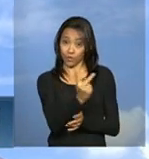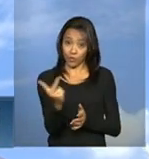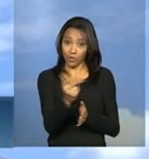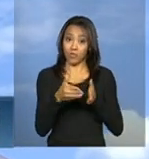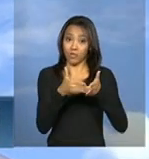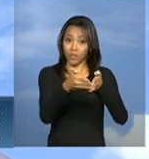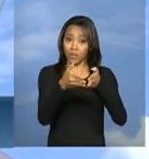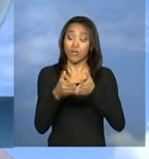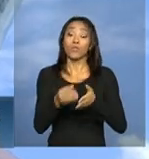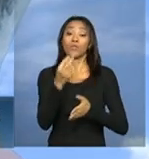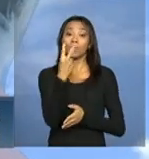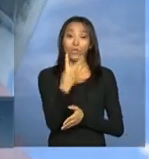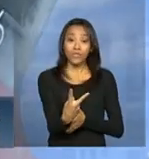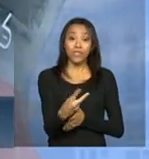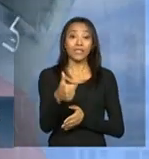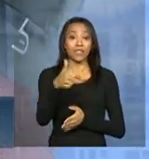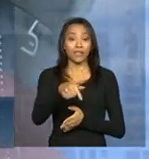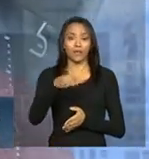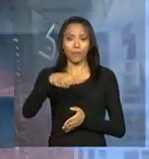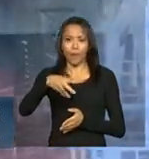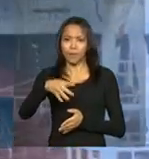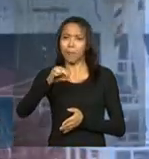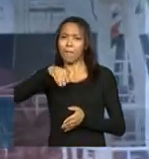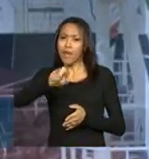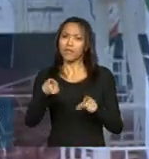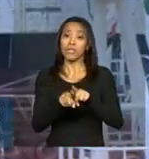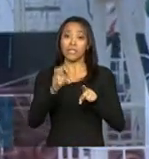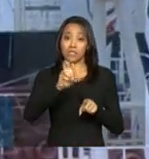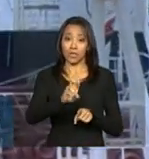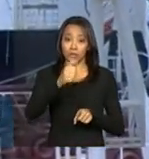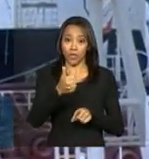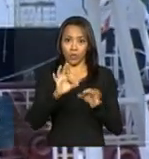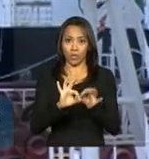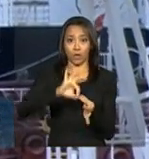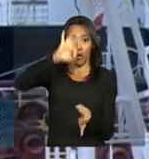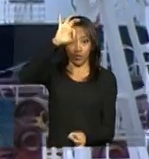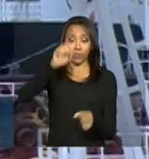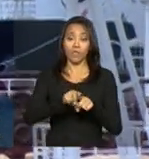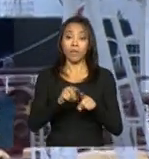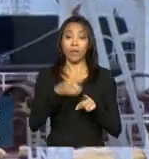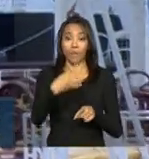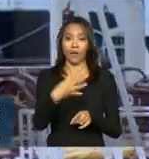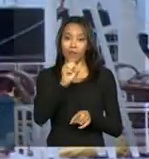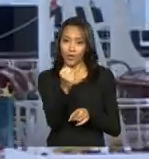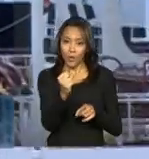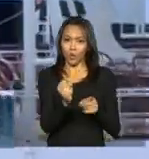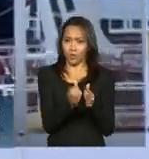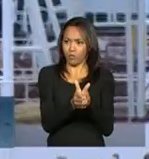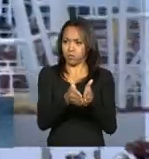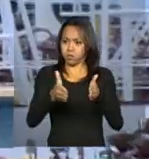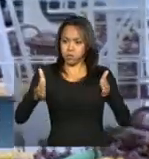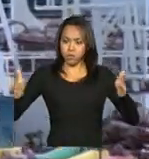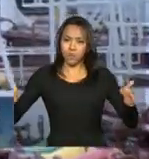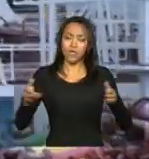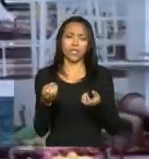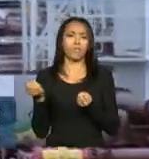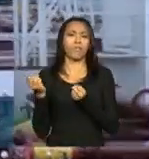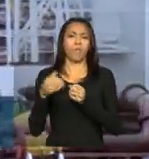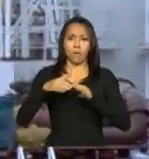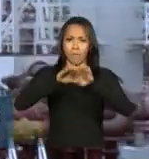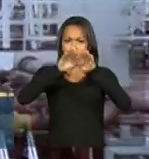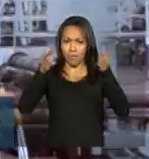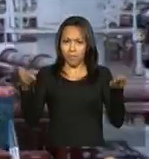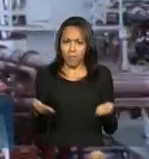274 metros de comprimento, 51 metros de altura e 48 metros de largura e capacidade para